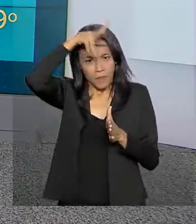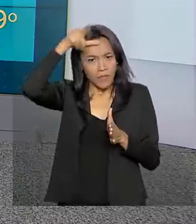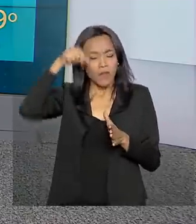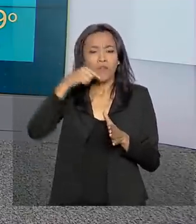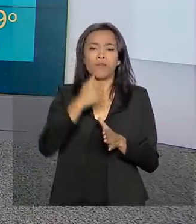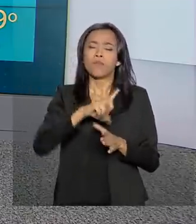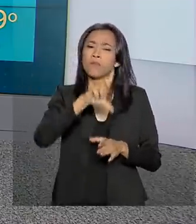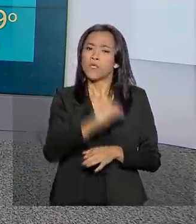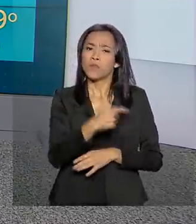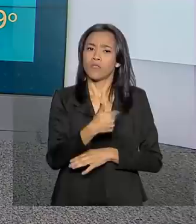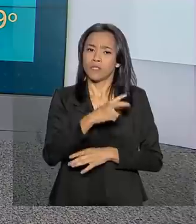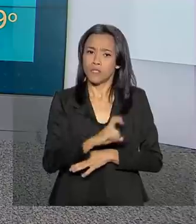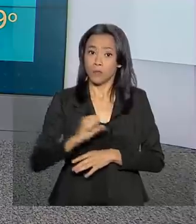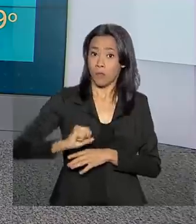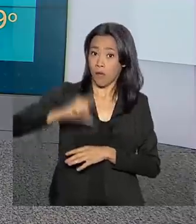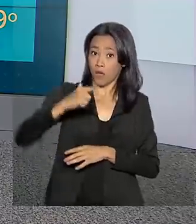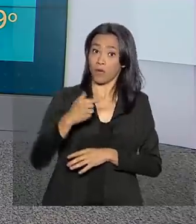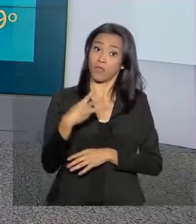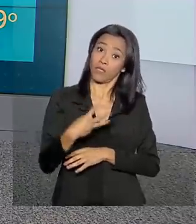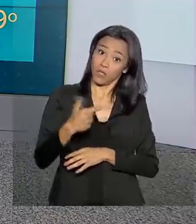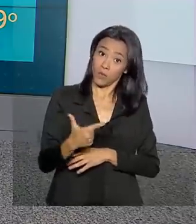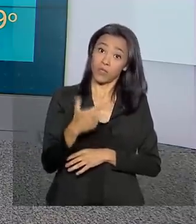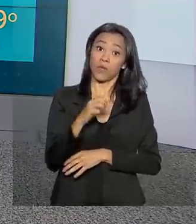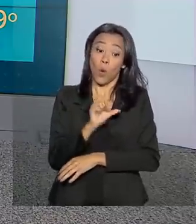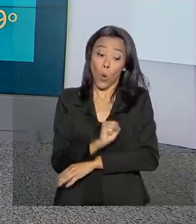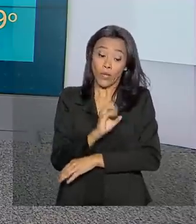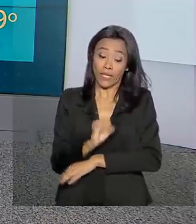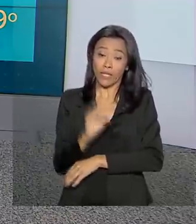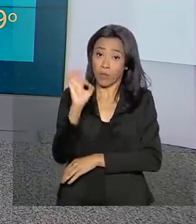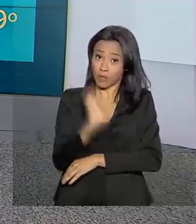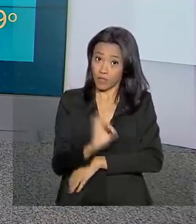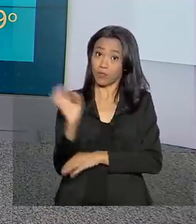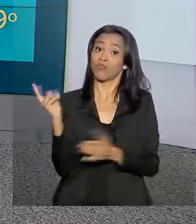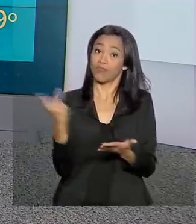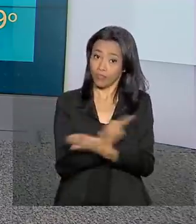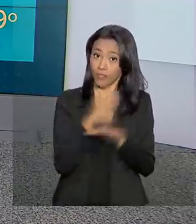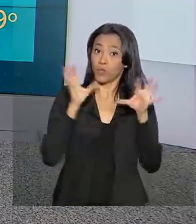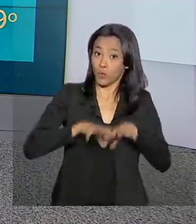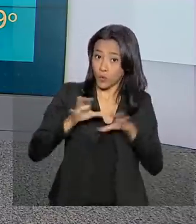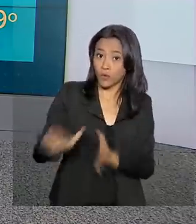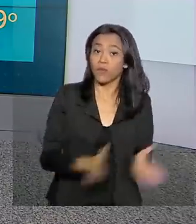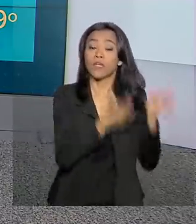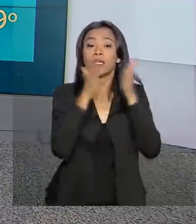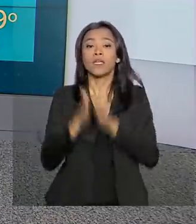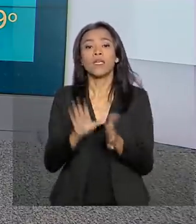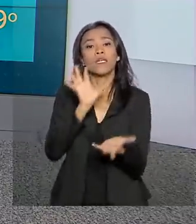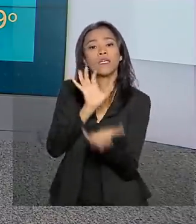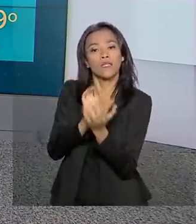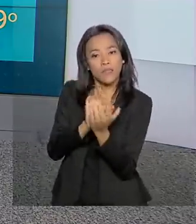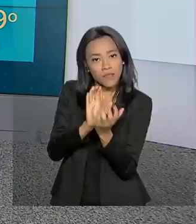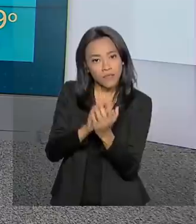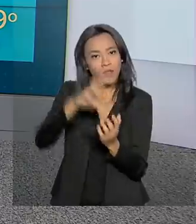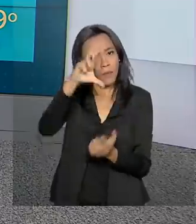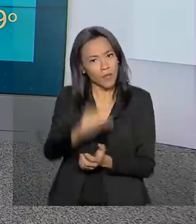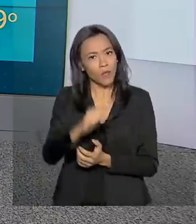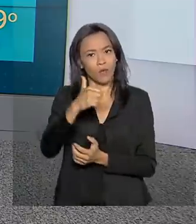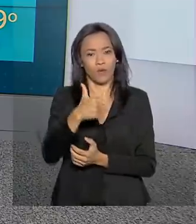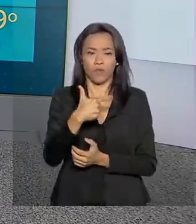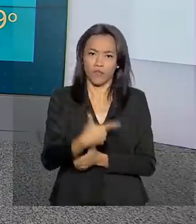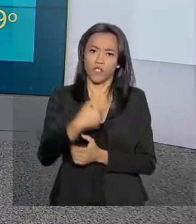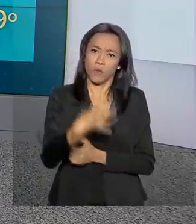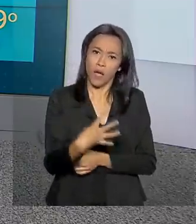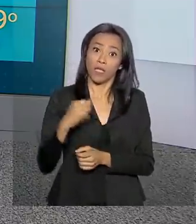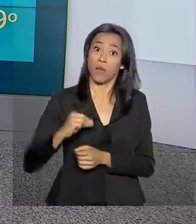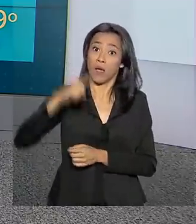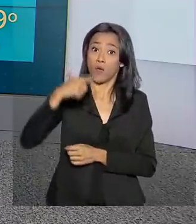de 25, máxima de 32, 80% de possibilidade de chuva também. E em Recife, mínima de 24, máxima